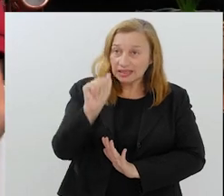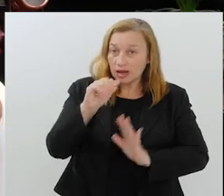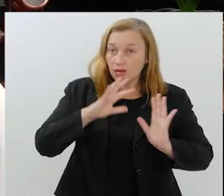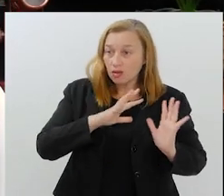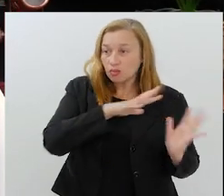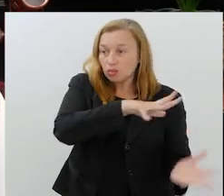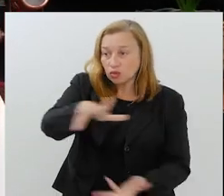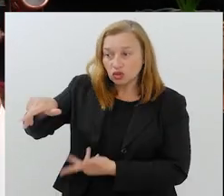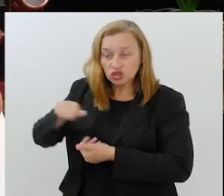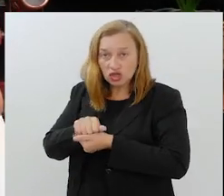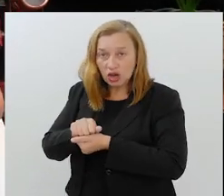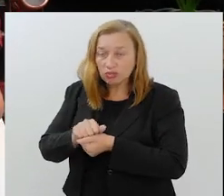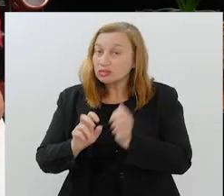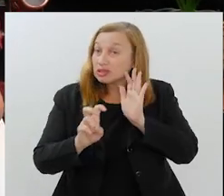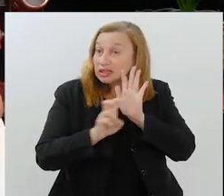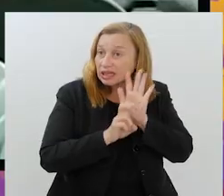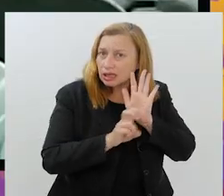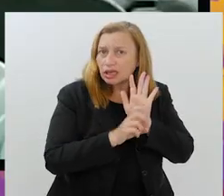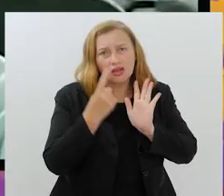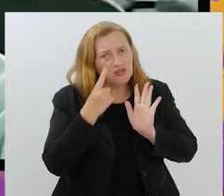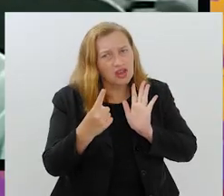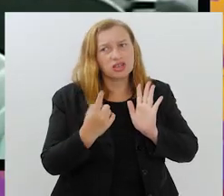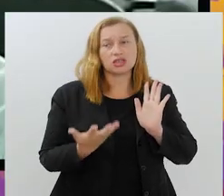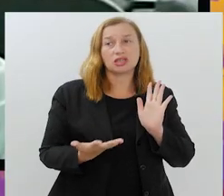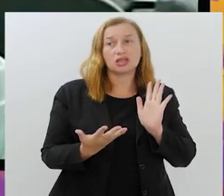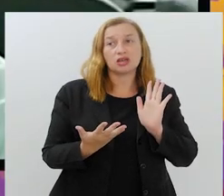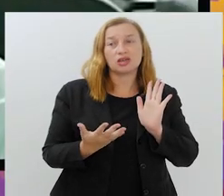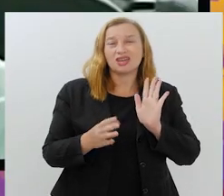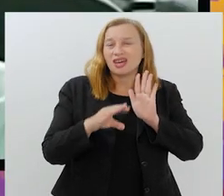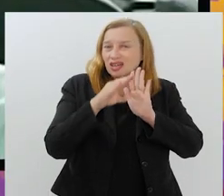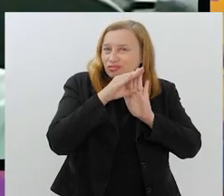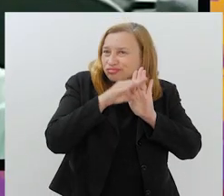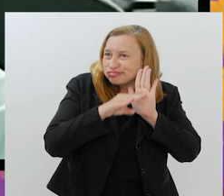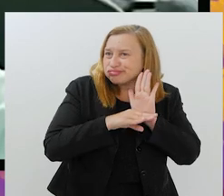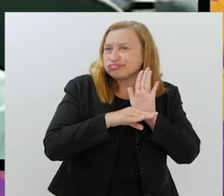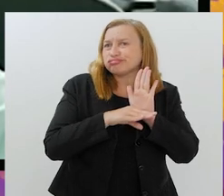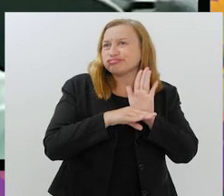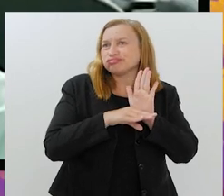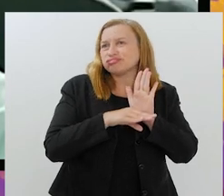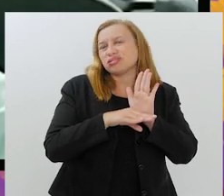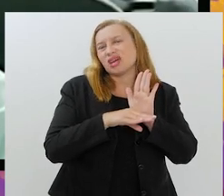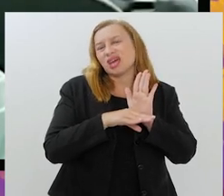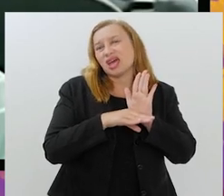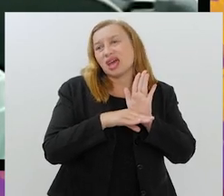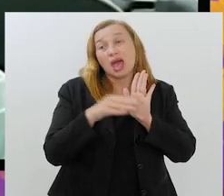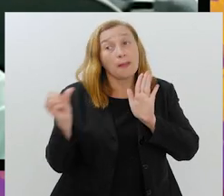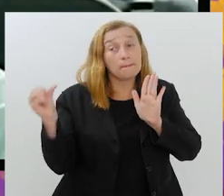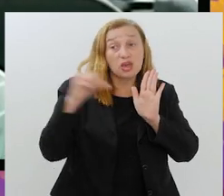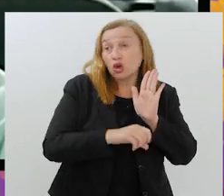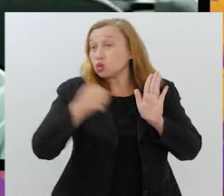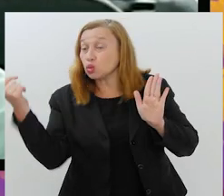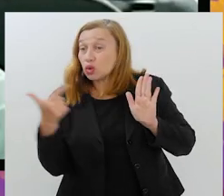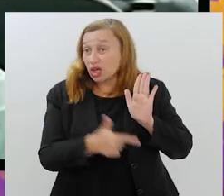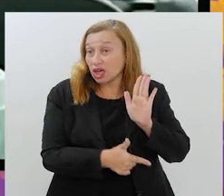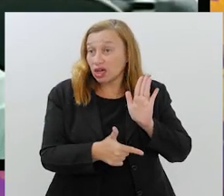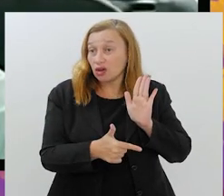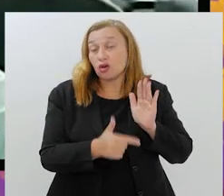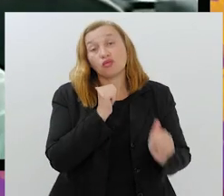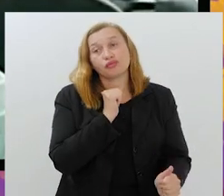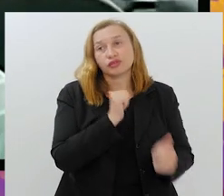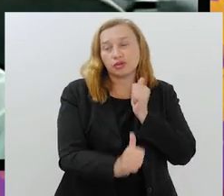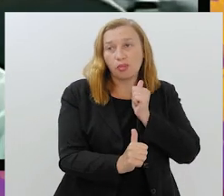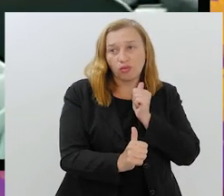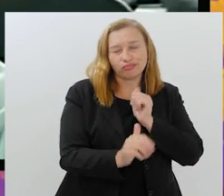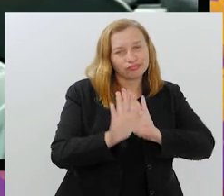classificação da zona sul-americana? O problema nem é qualificar a classificação, Rui. Eu acho que a classificação é menos relevante do que o futebol. O futebol